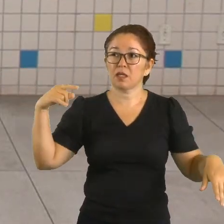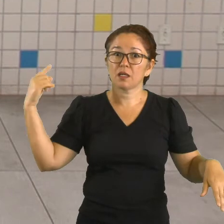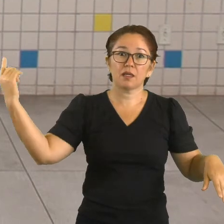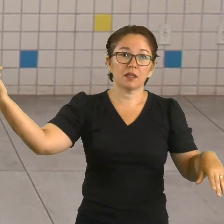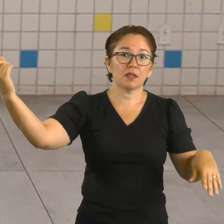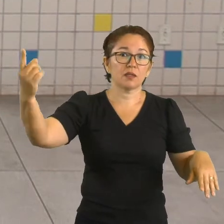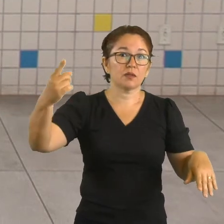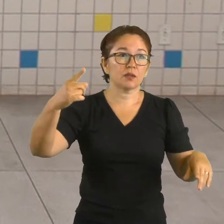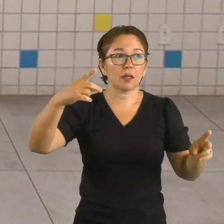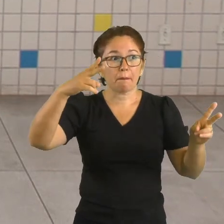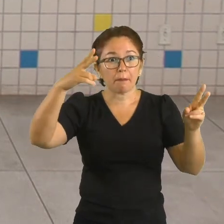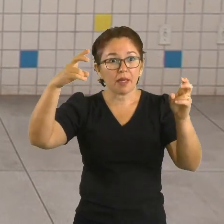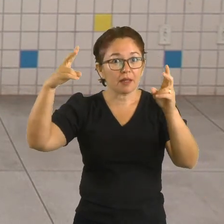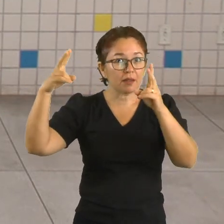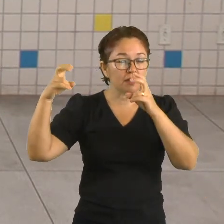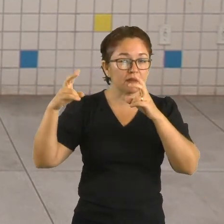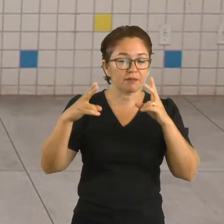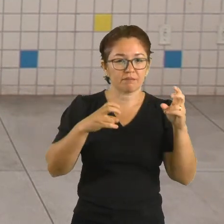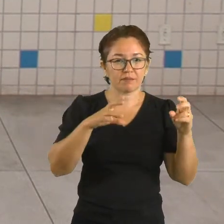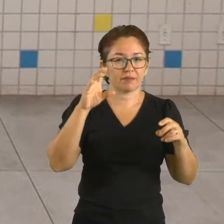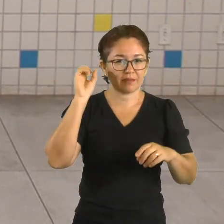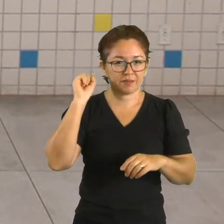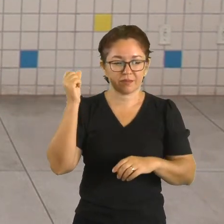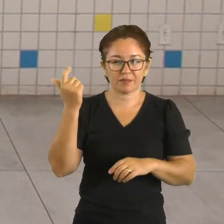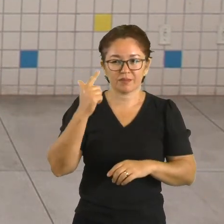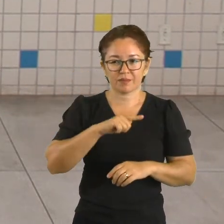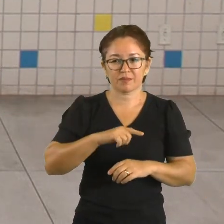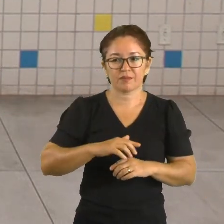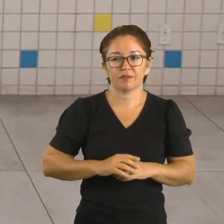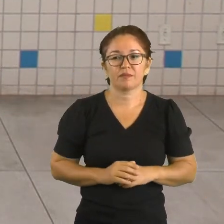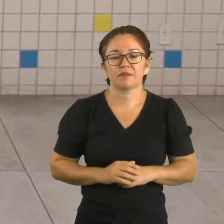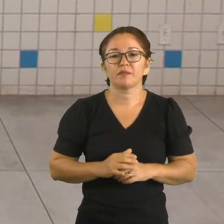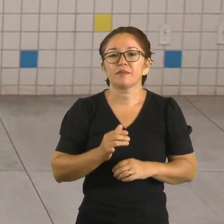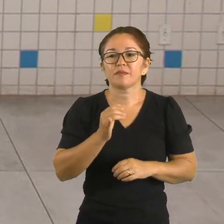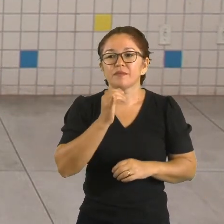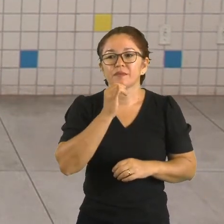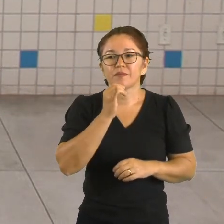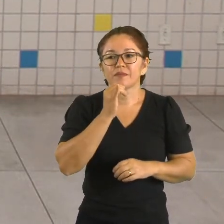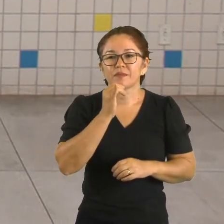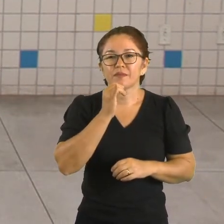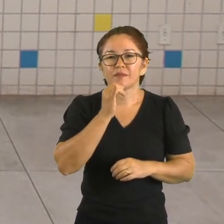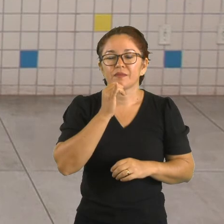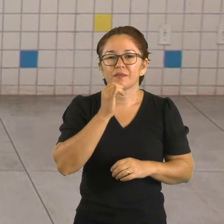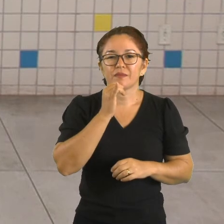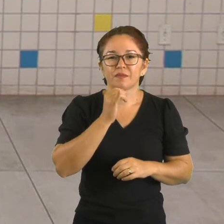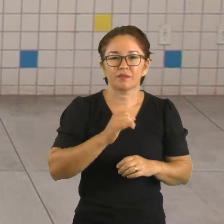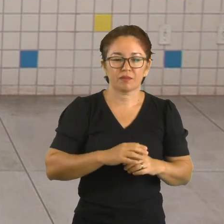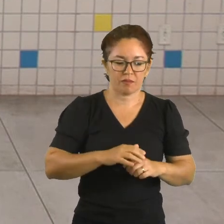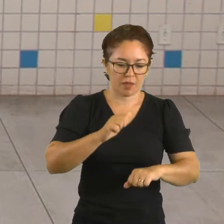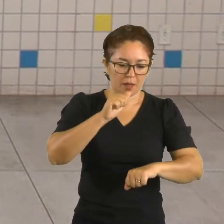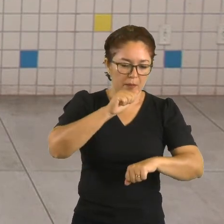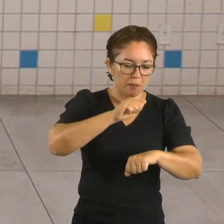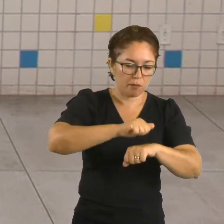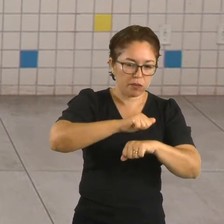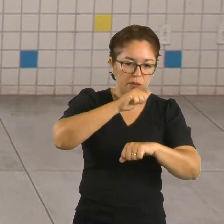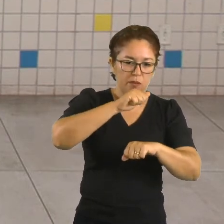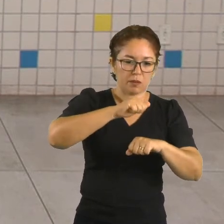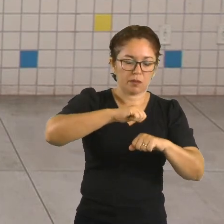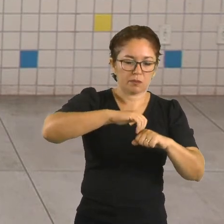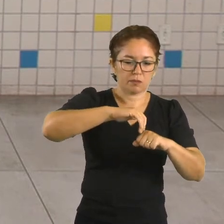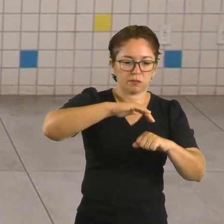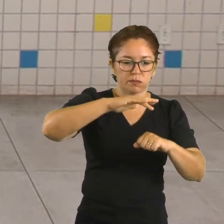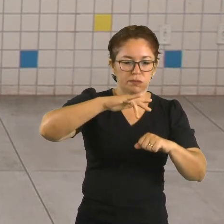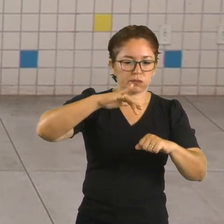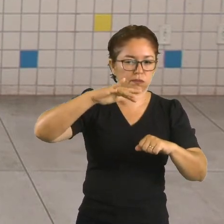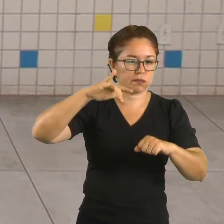A diferença do tempo de chegada do som é emitida do som refletido aos nossos ouvidos, normalmente muito pequena.